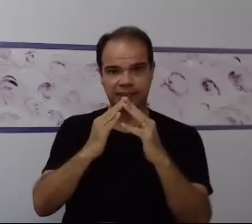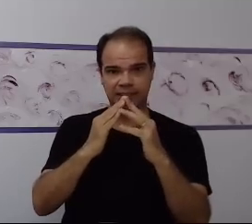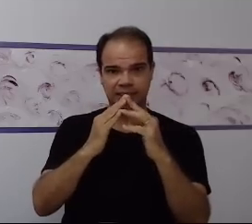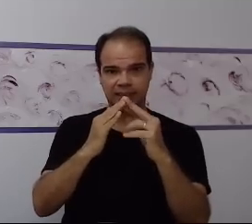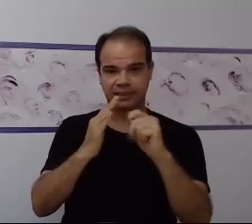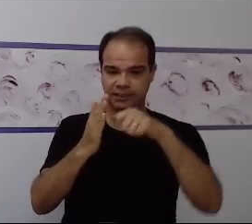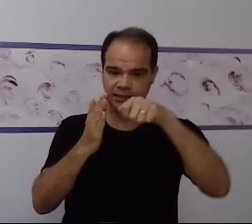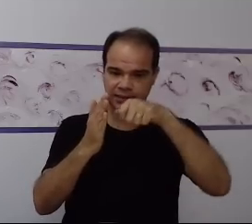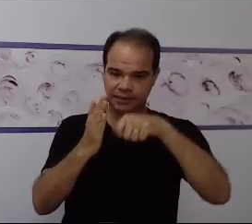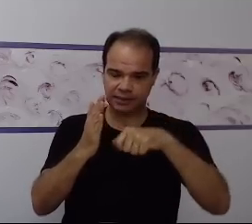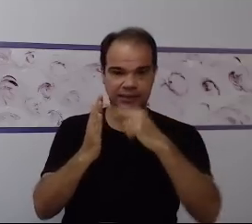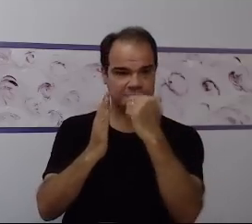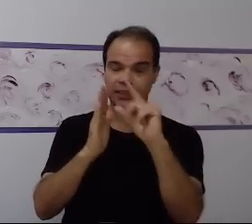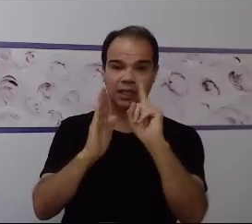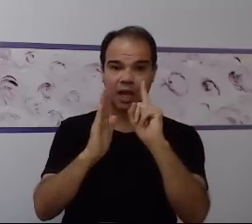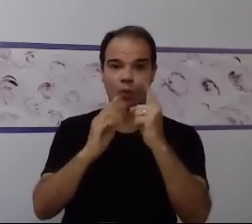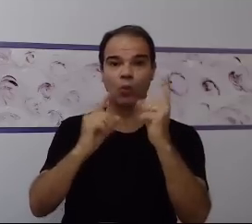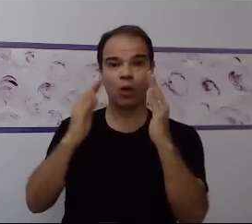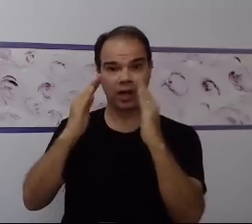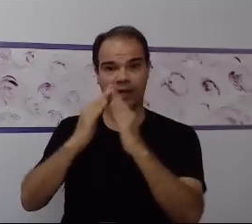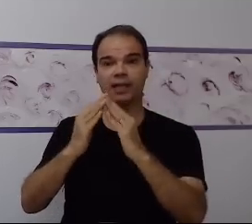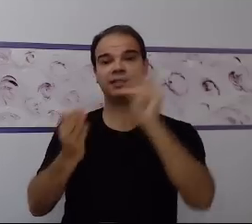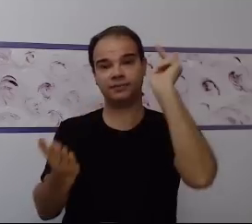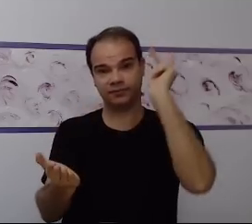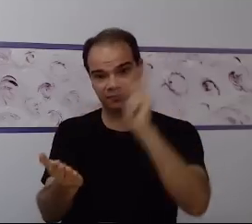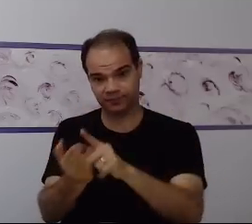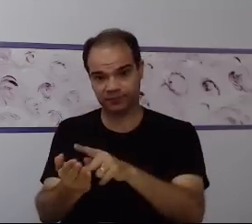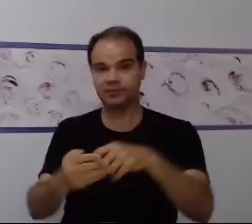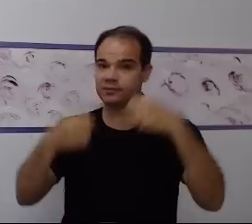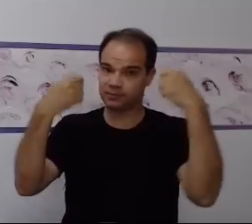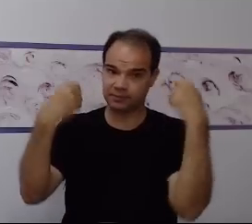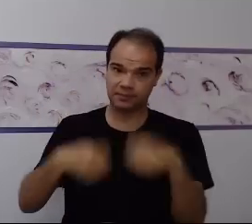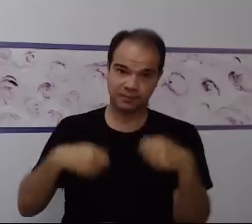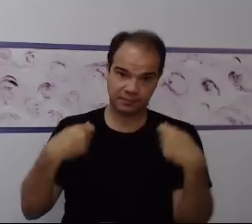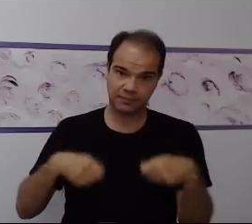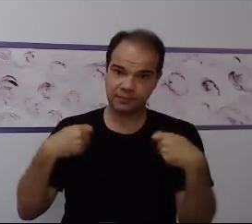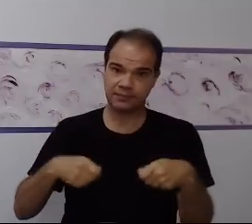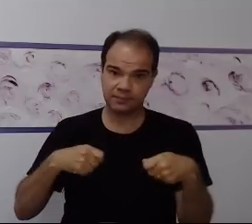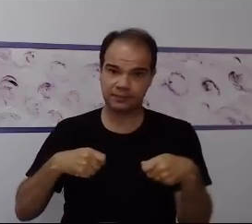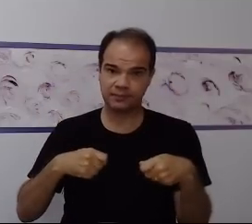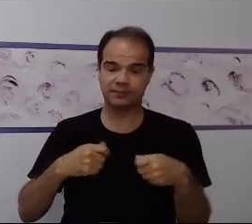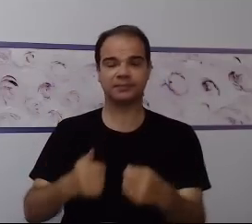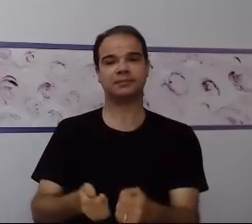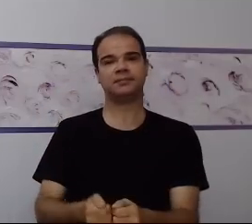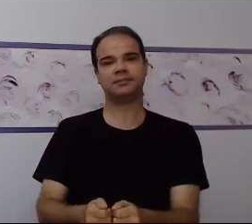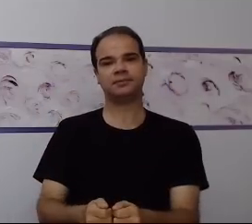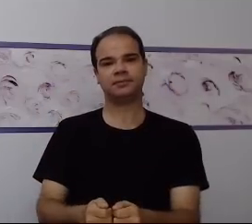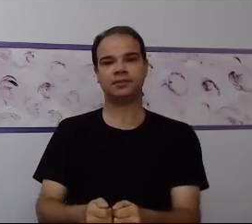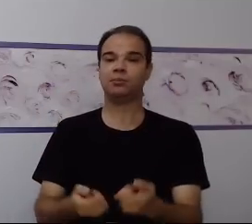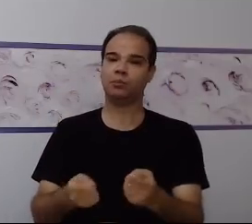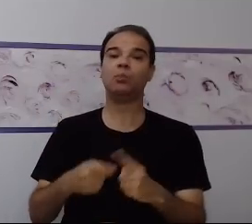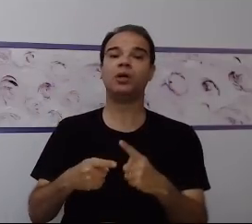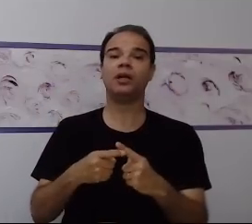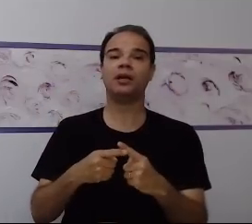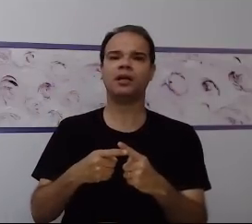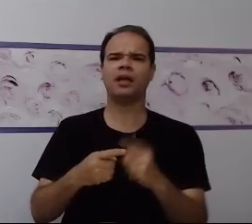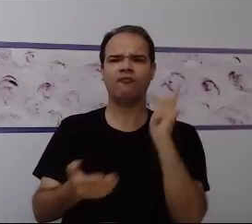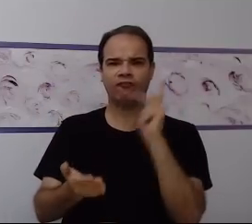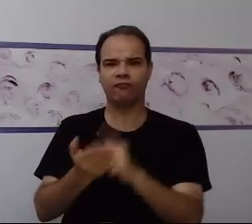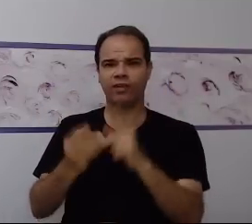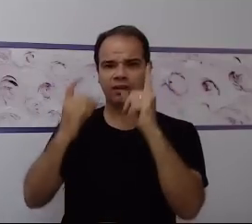dela. Dentro da realidade dela. Então, ela torna isso muito mais significativo e o potencial de aprendizado se torna mais exacerbado.